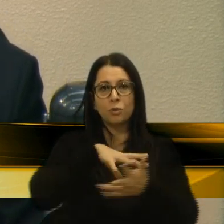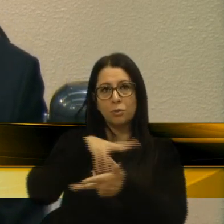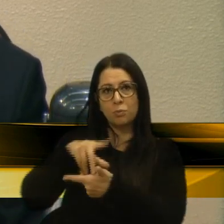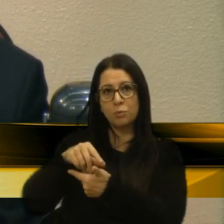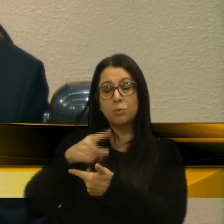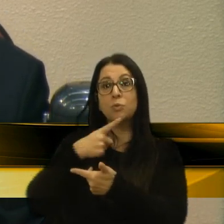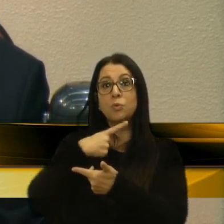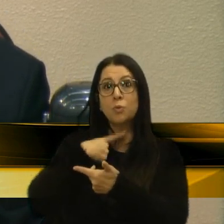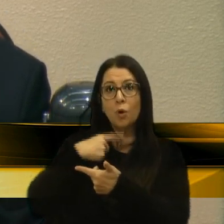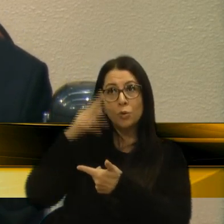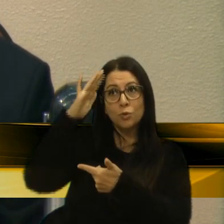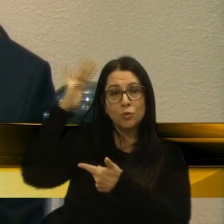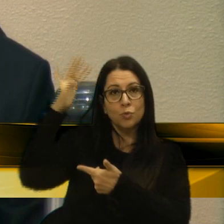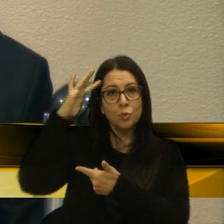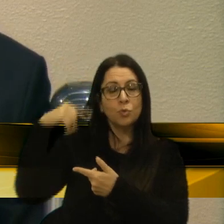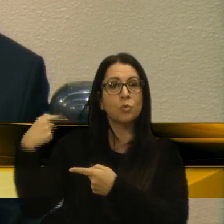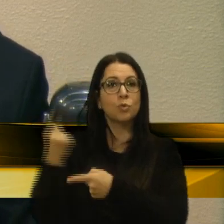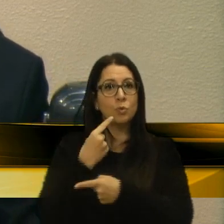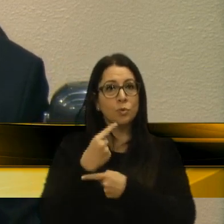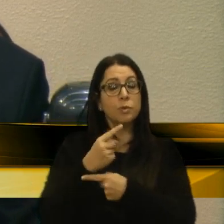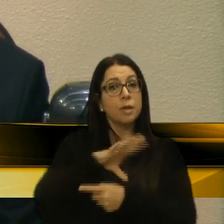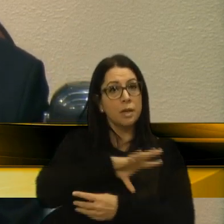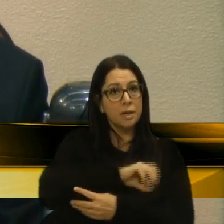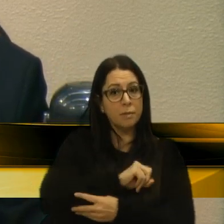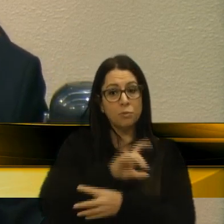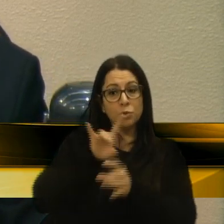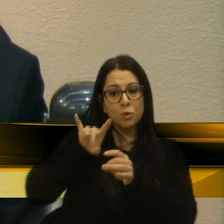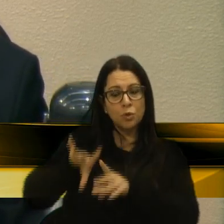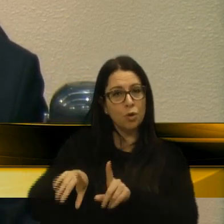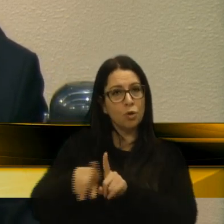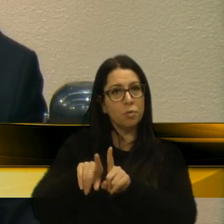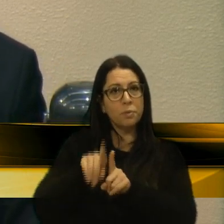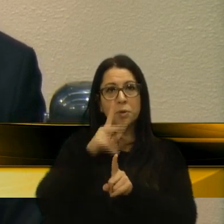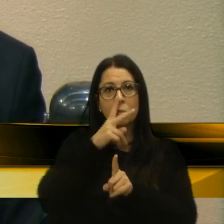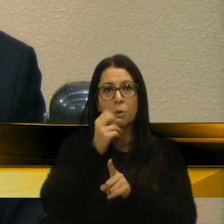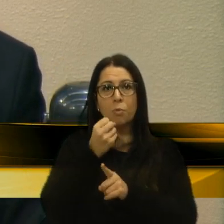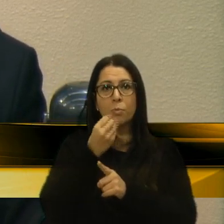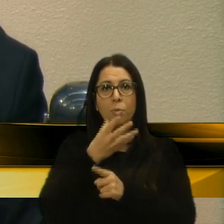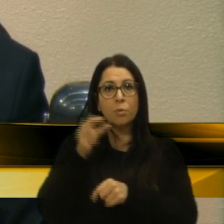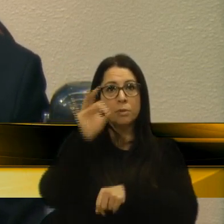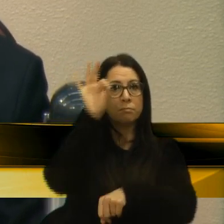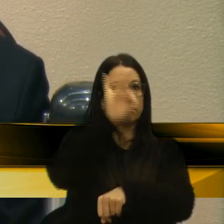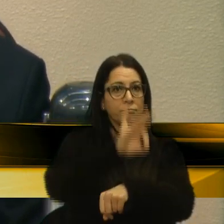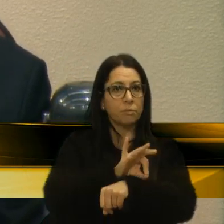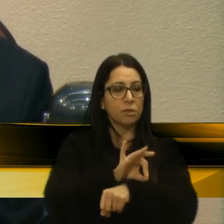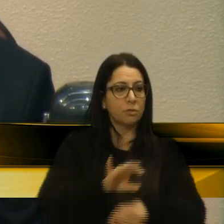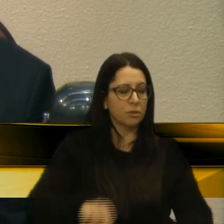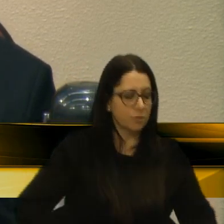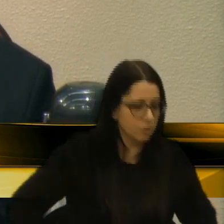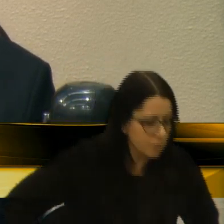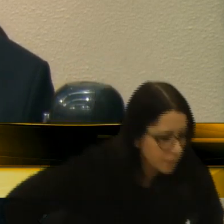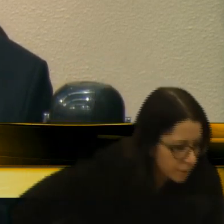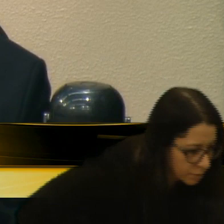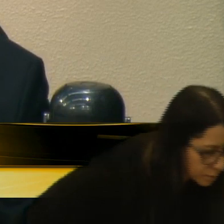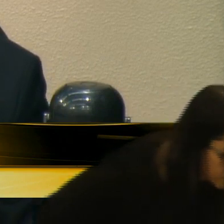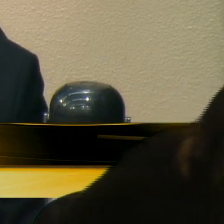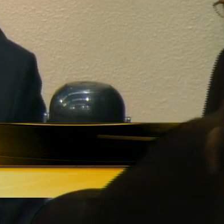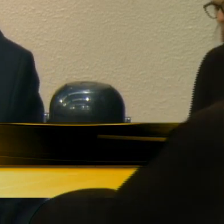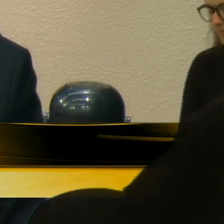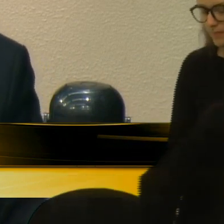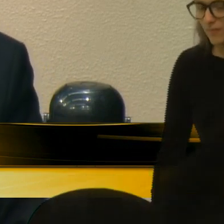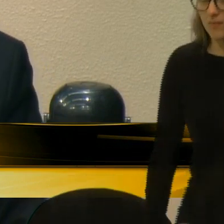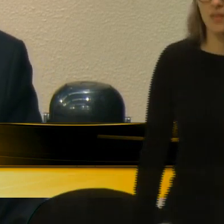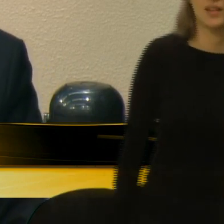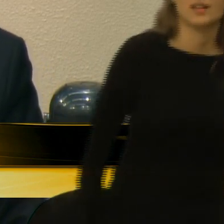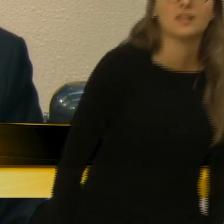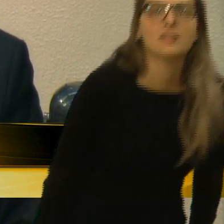apanhador de desperdícios. Amo os restos como as boas moscas. Queria que a minha voz tivesse um formato de